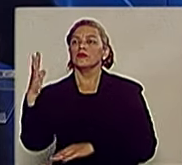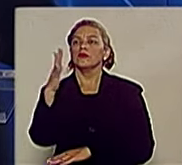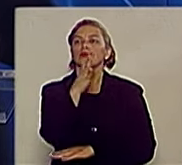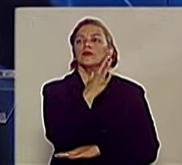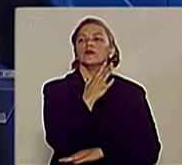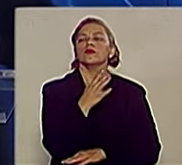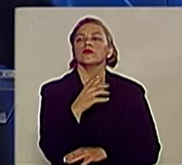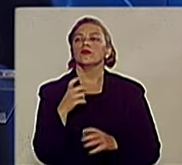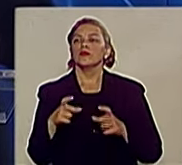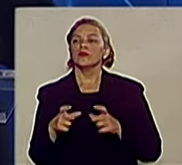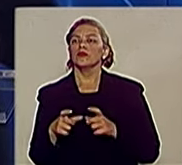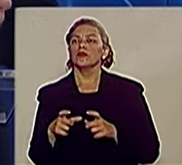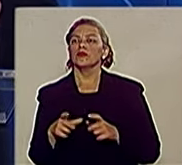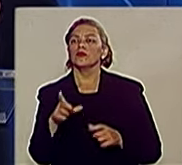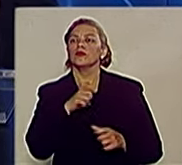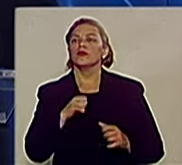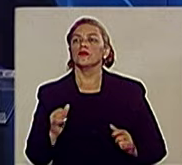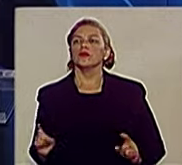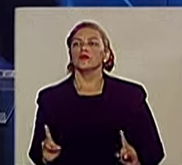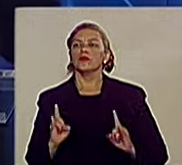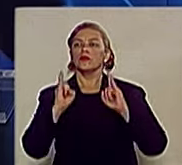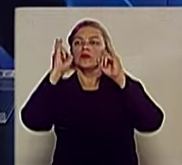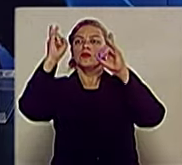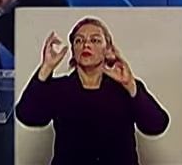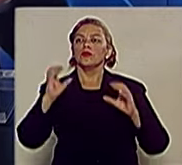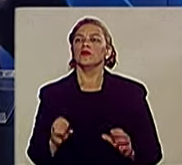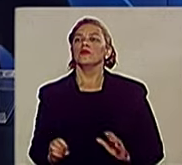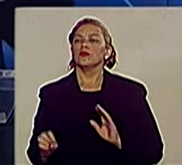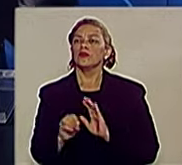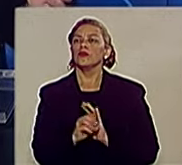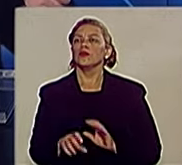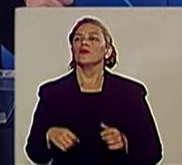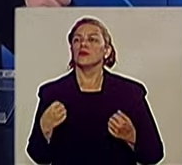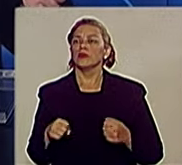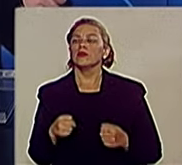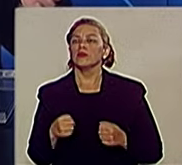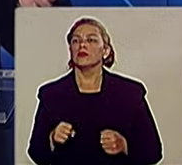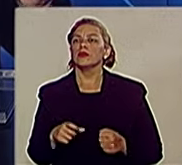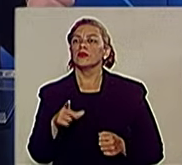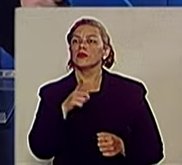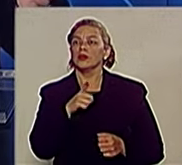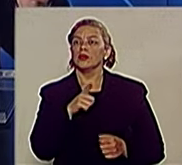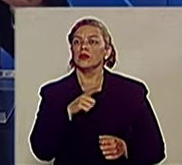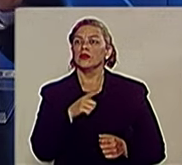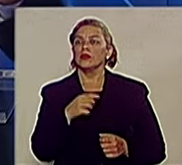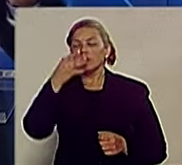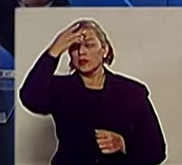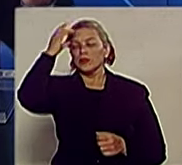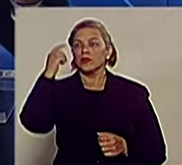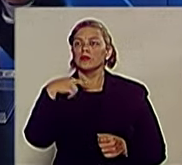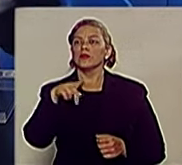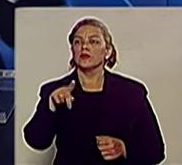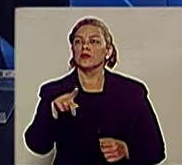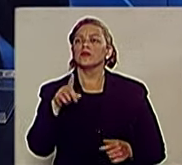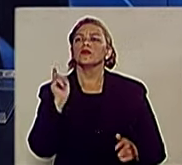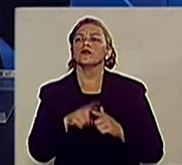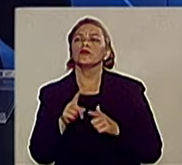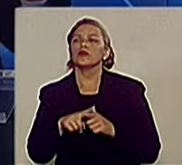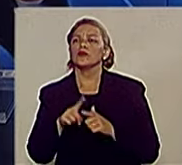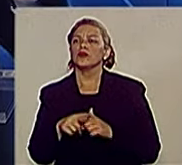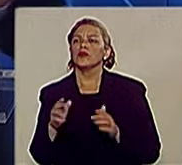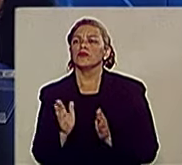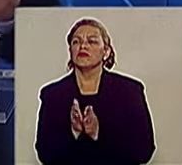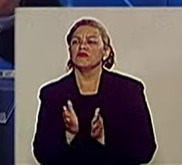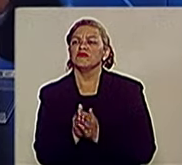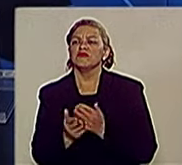inclusive, muito prédio que está vazio, nós devemos reocupá-los. Inclusive, botar a população pobre a morar também no centro. Por que não? Porque o pobre tem que ser sempre jogado